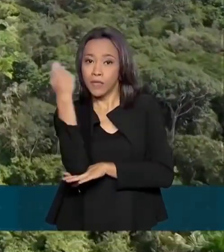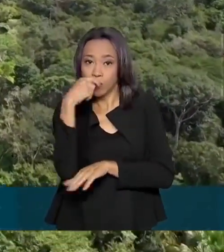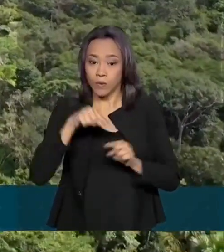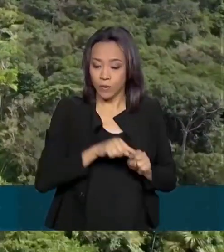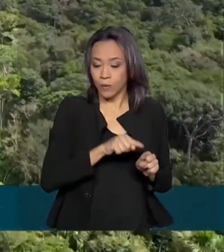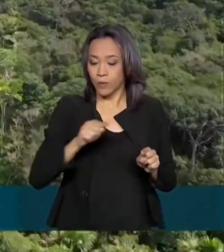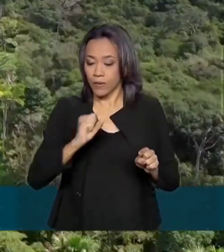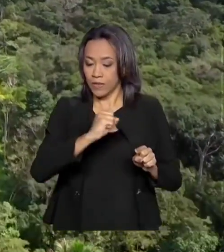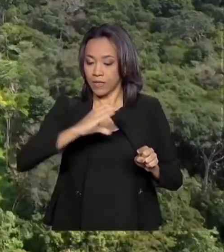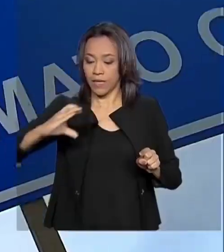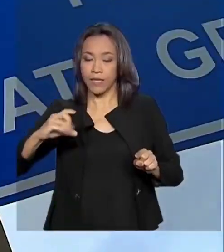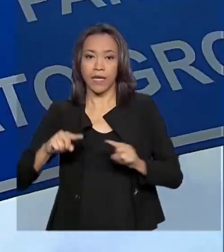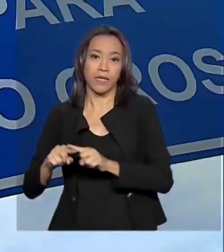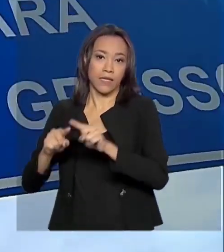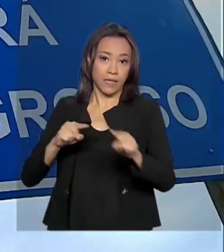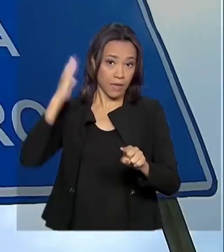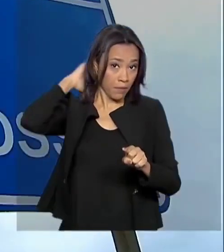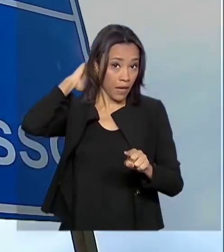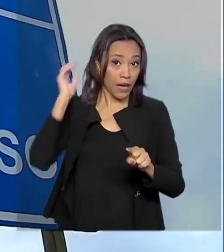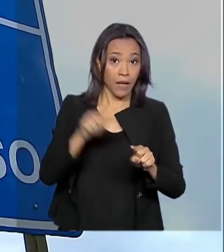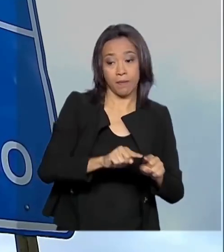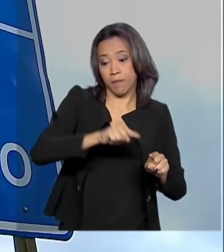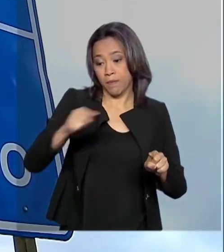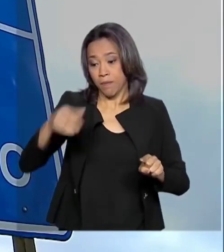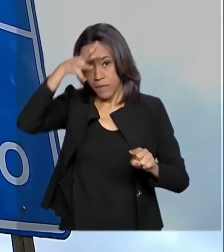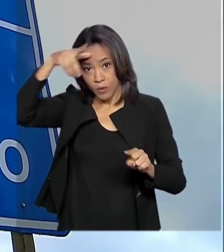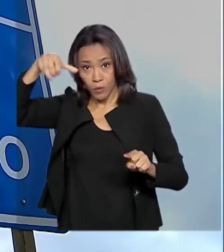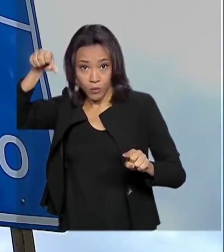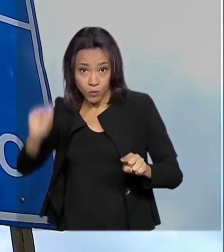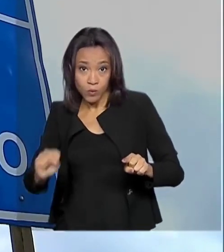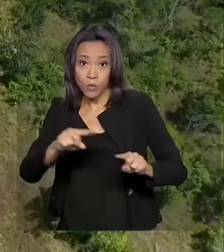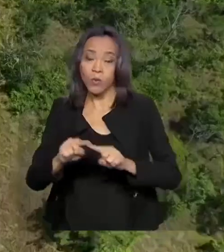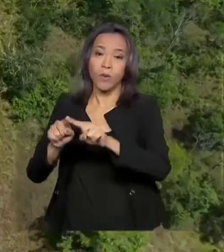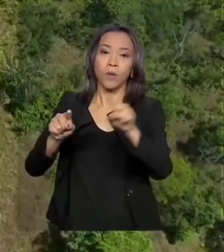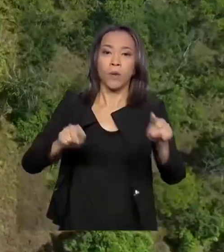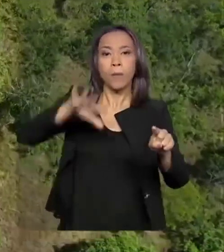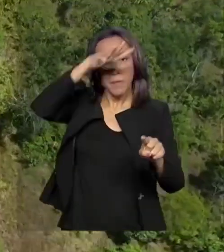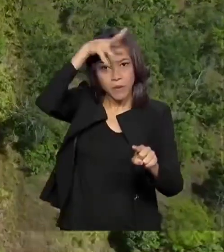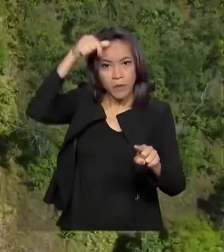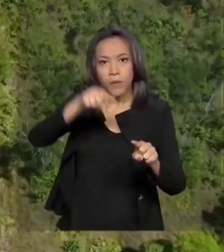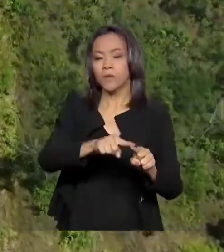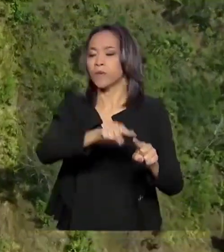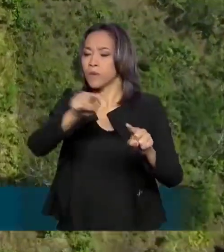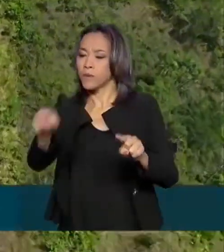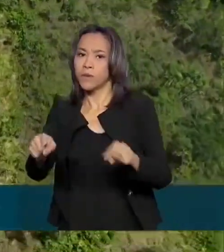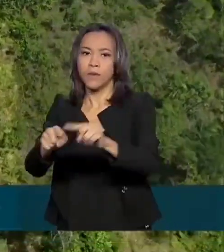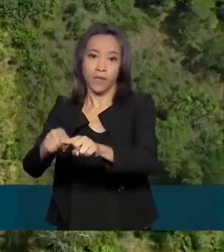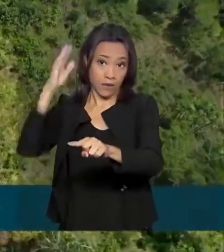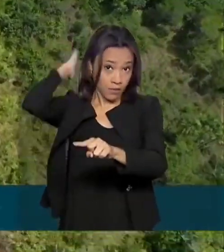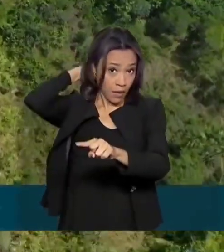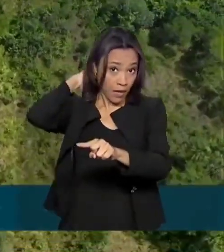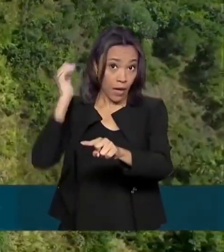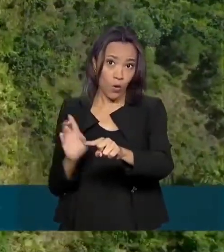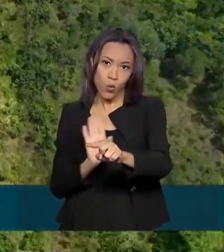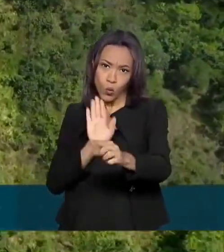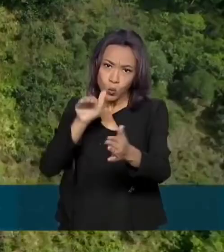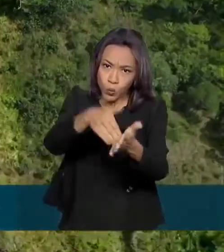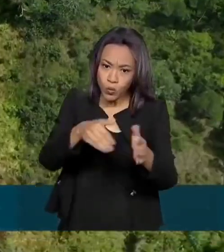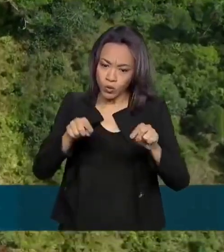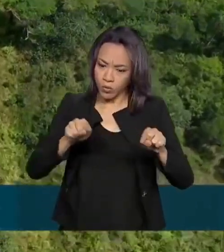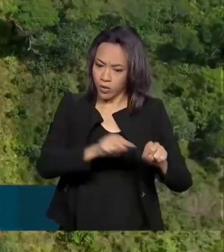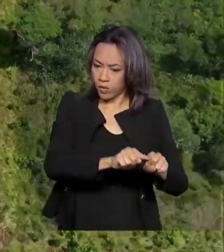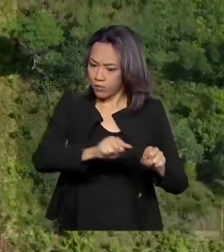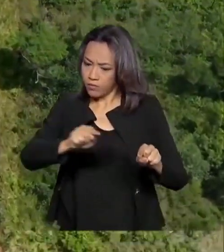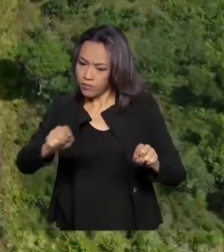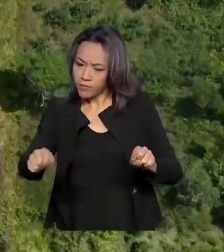Santa Catarina, Paraná, Mato Grosso do Sul, Mato Grosso e Pará. O último trecho entre Mato Grosso e Pará é que